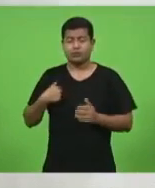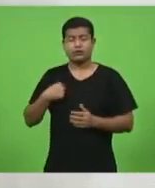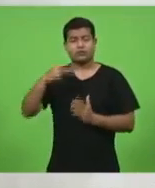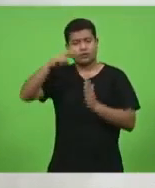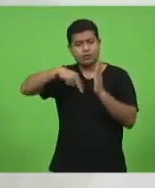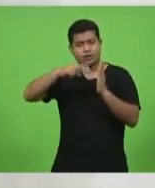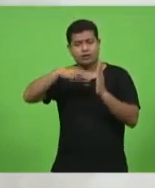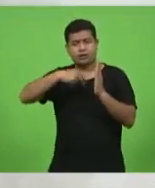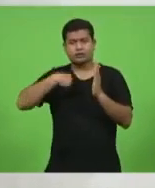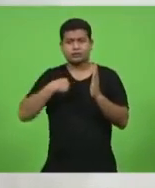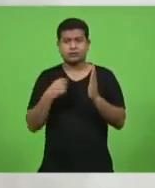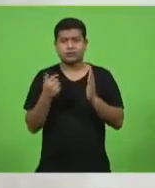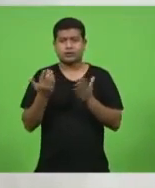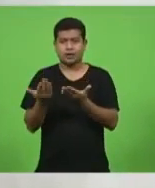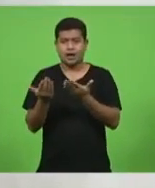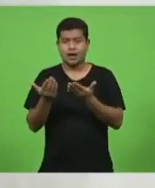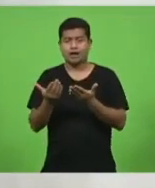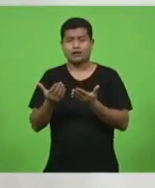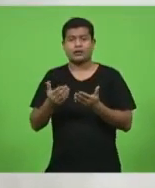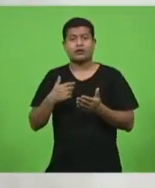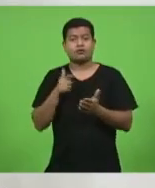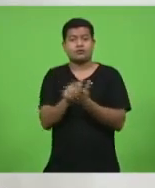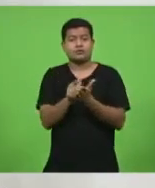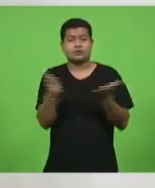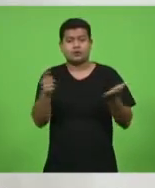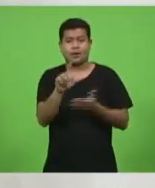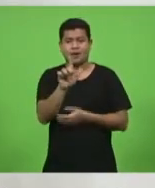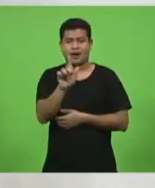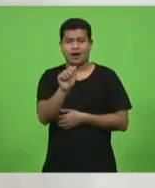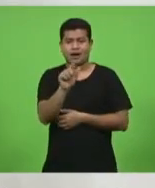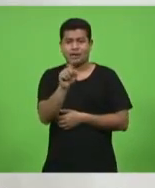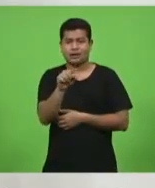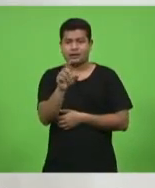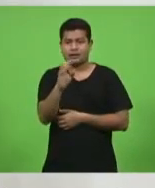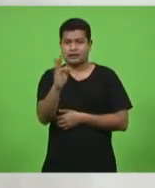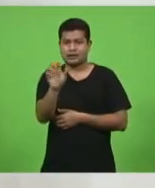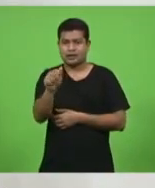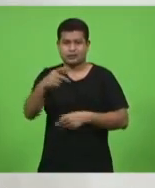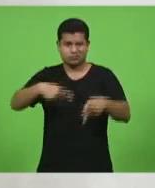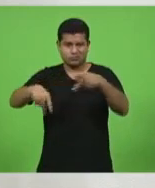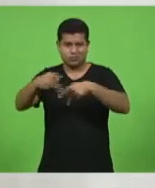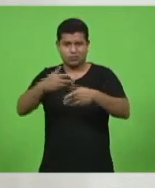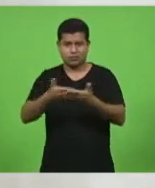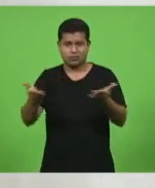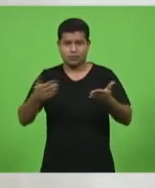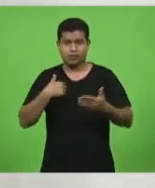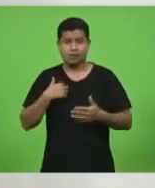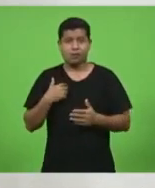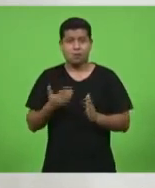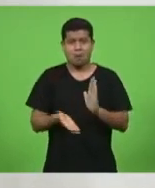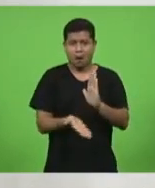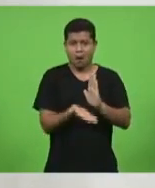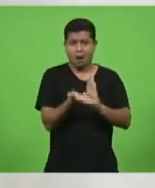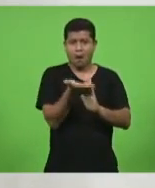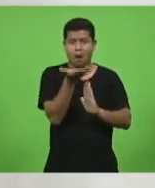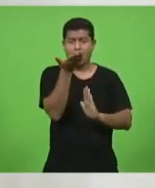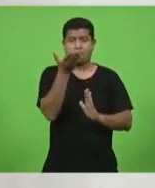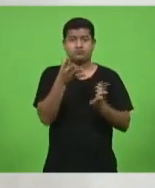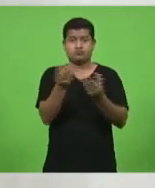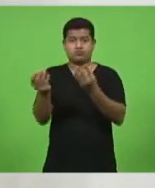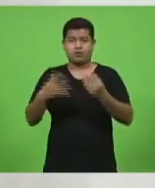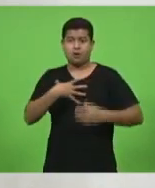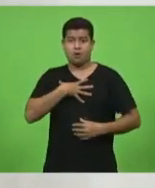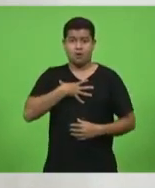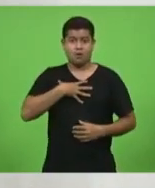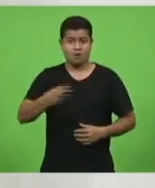na Gazeta do Povo, jornal Gazeta do Povo, do aumento assustador de suicídio em